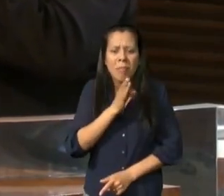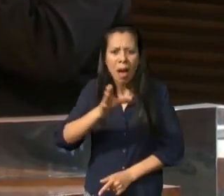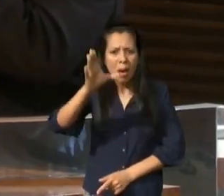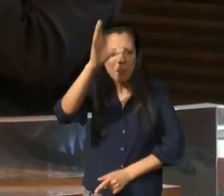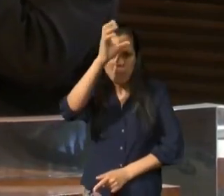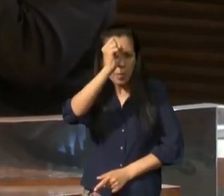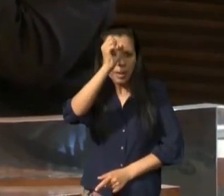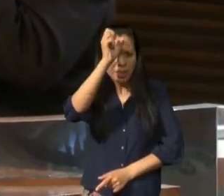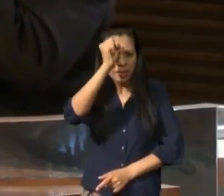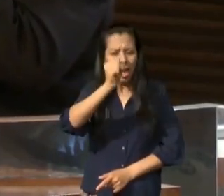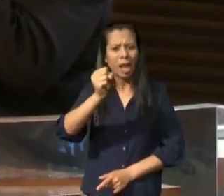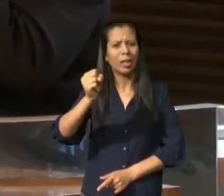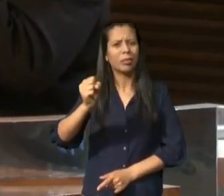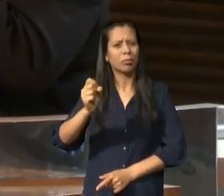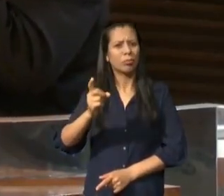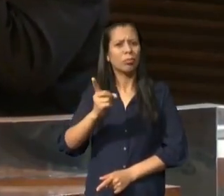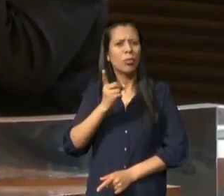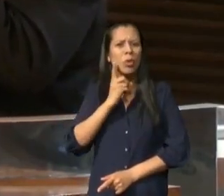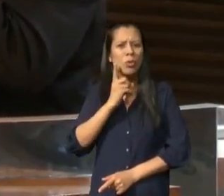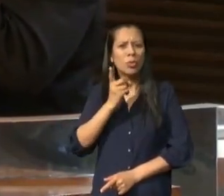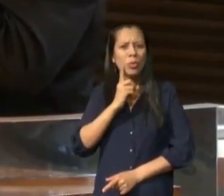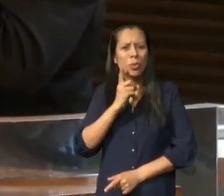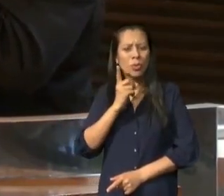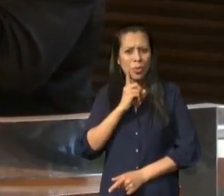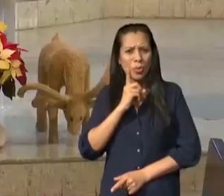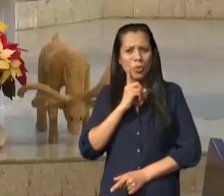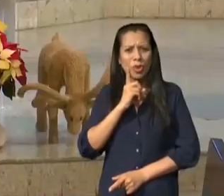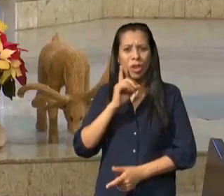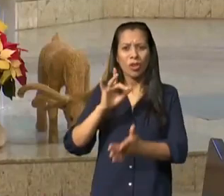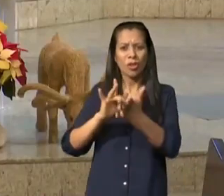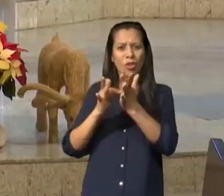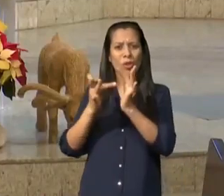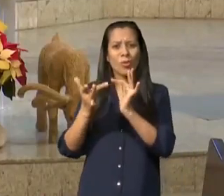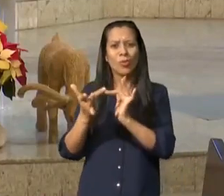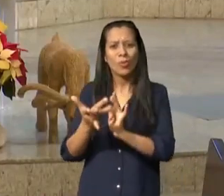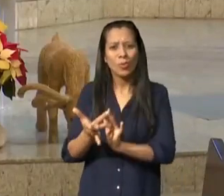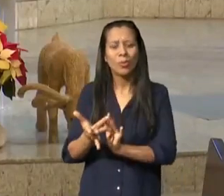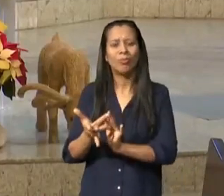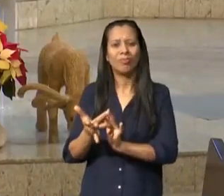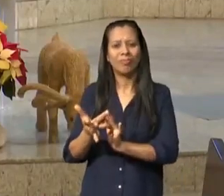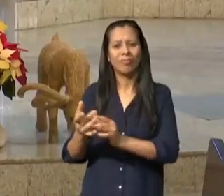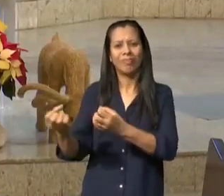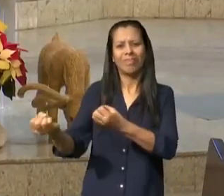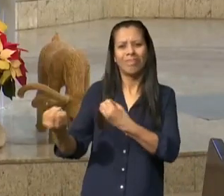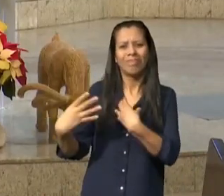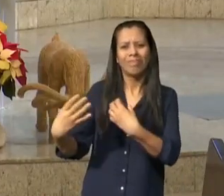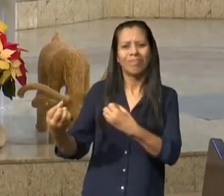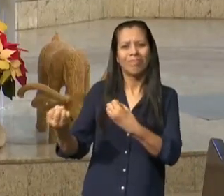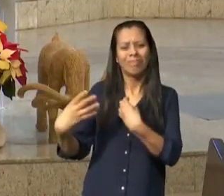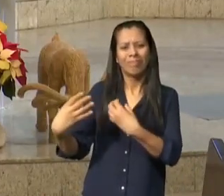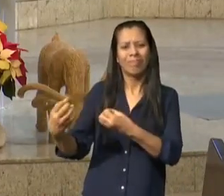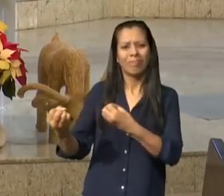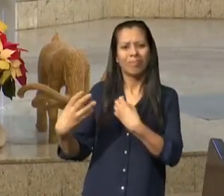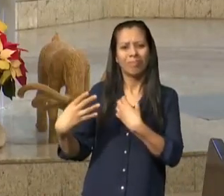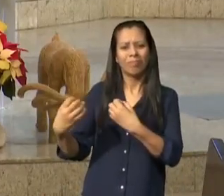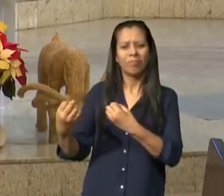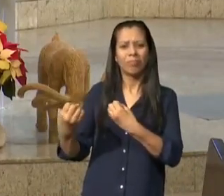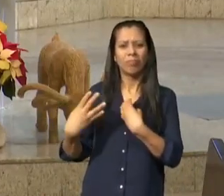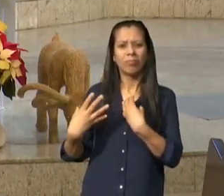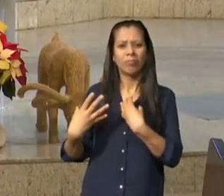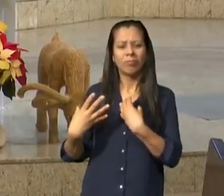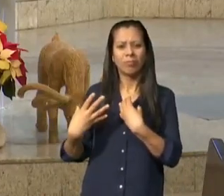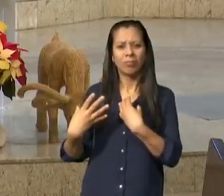nós somos batizados através de Jesus Cristo pelo batismo instituído por